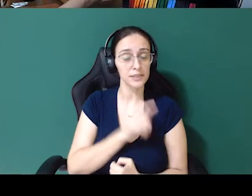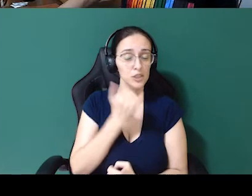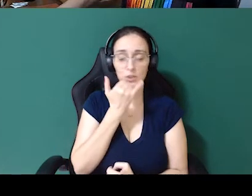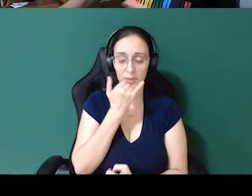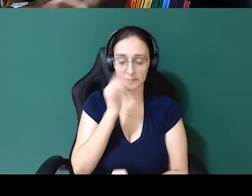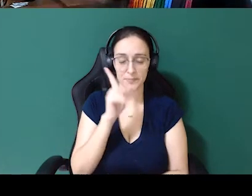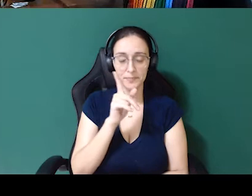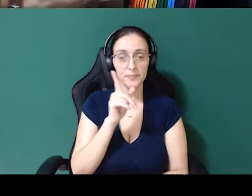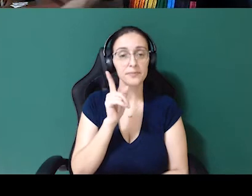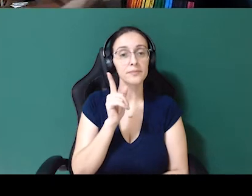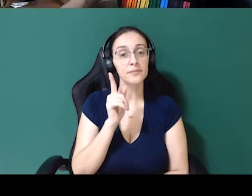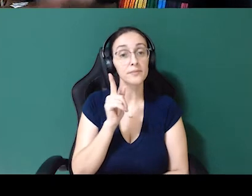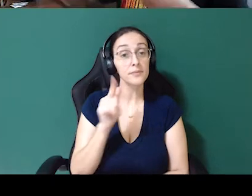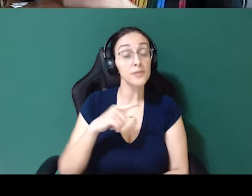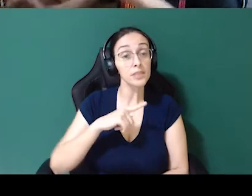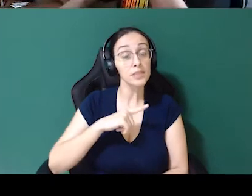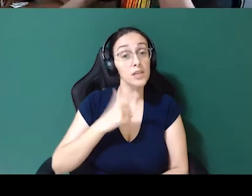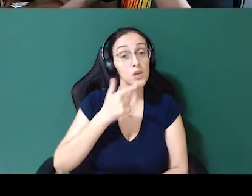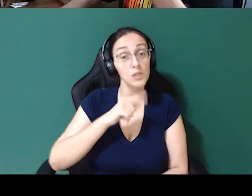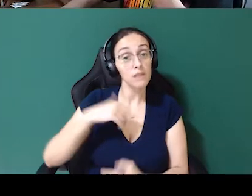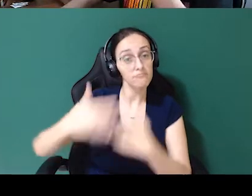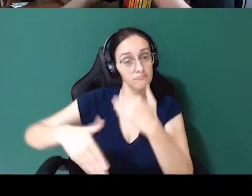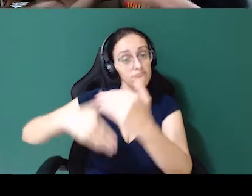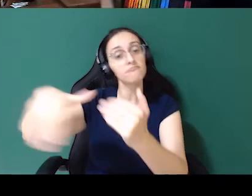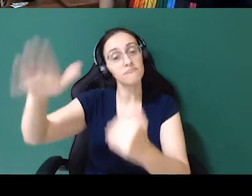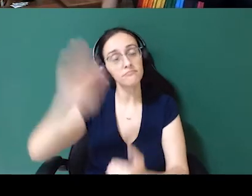Desculpa. Tendo isso, a gente consegue avançar.